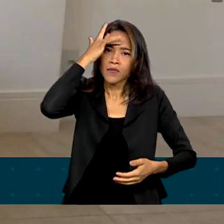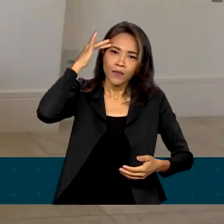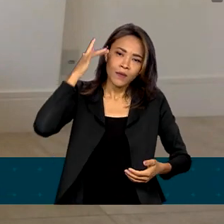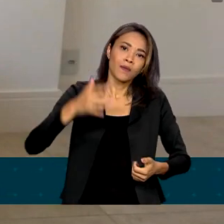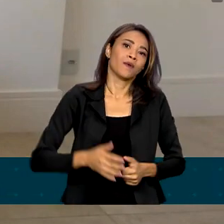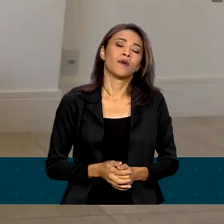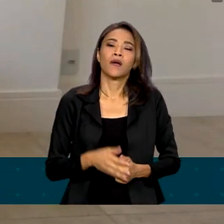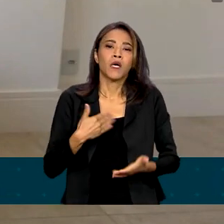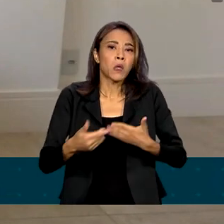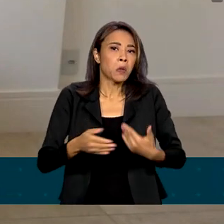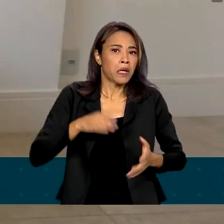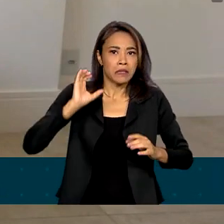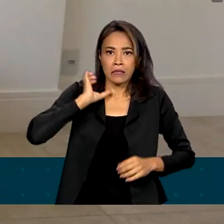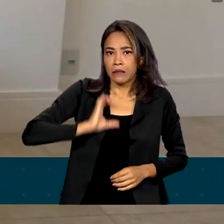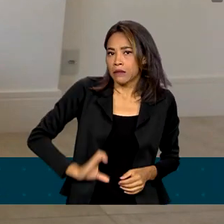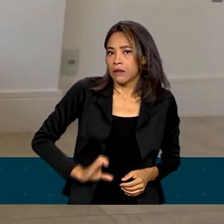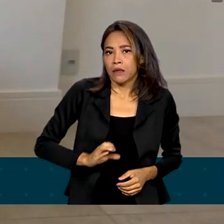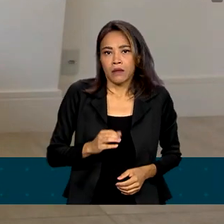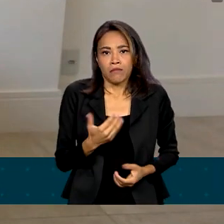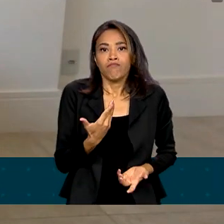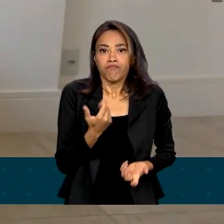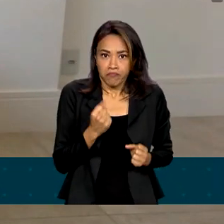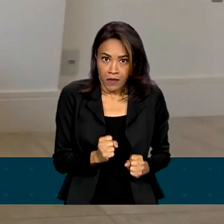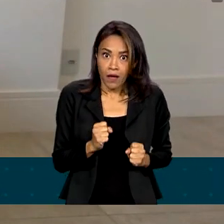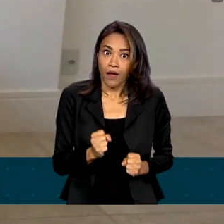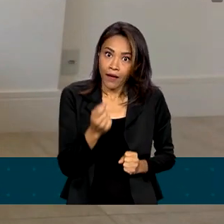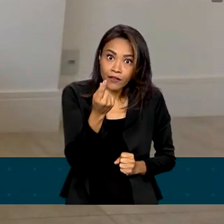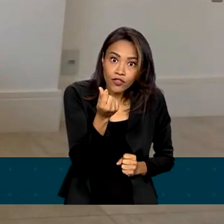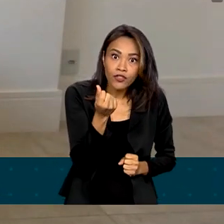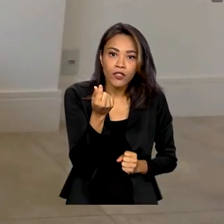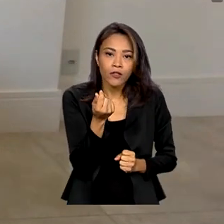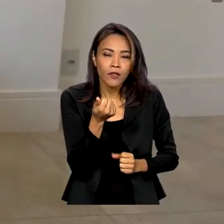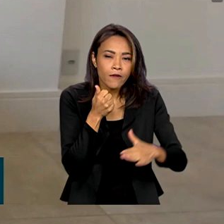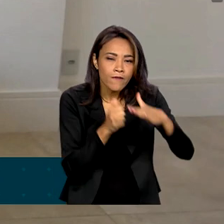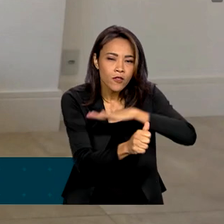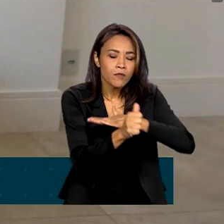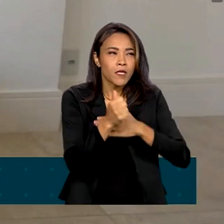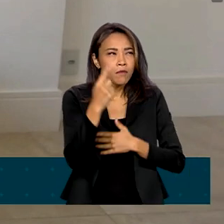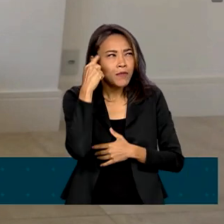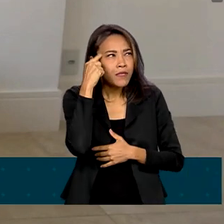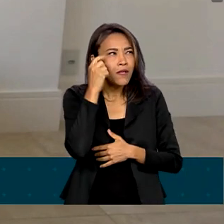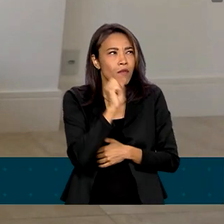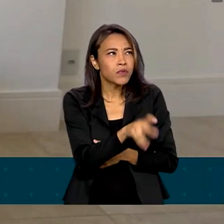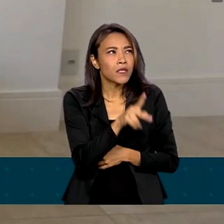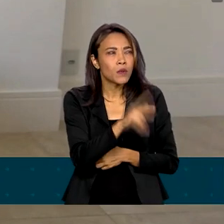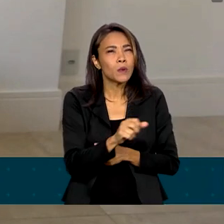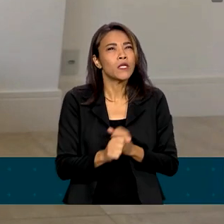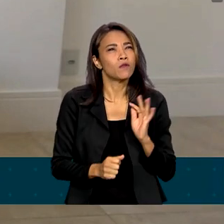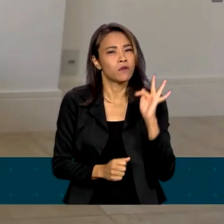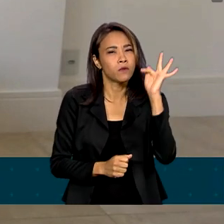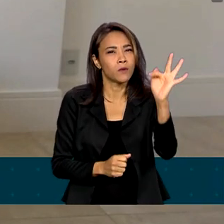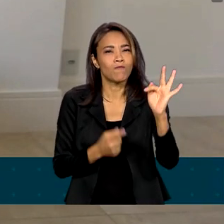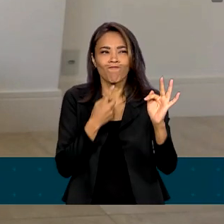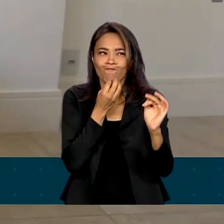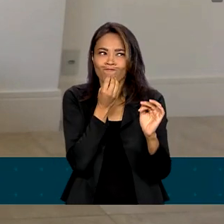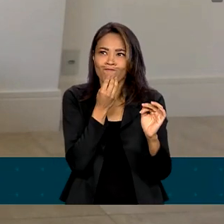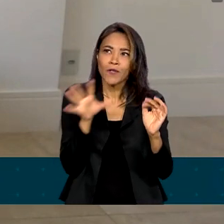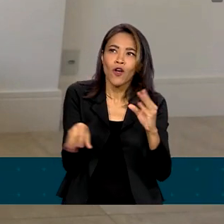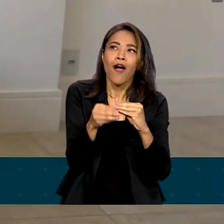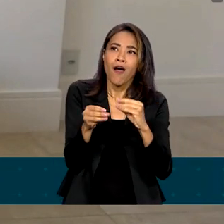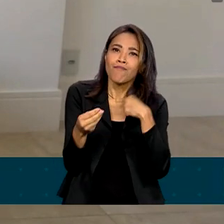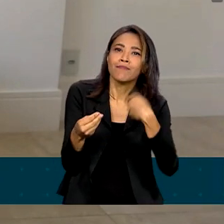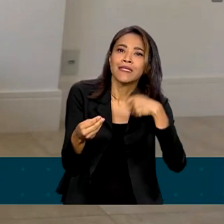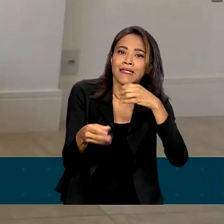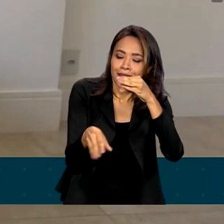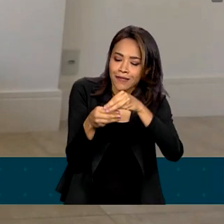cidadão, qualquer brasileiro, qualquer brasileira, que quer começar a planejar sua aposentadoria, complementar, de responder apenas duas